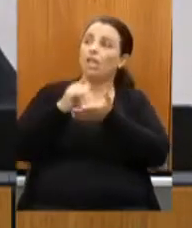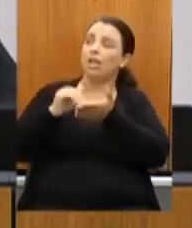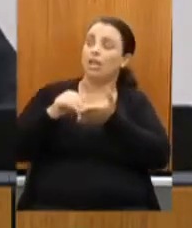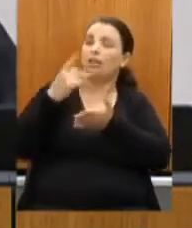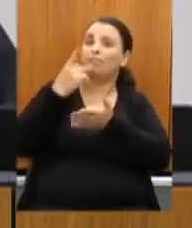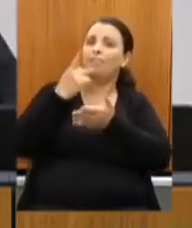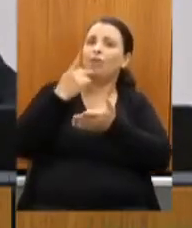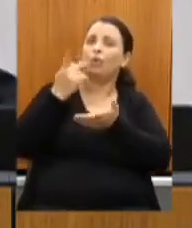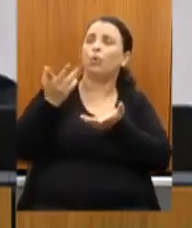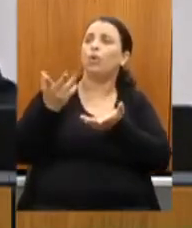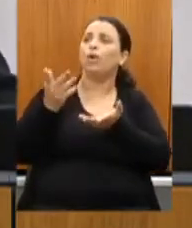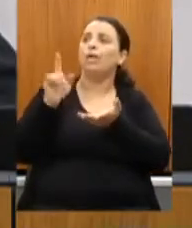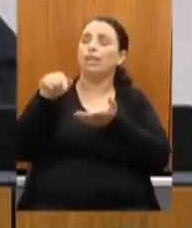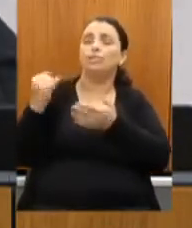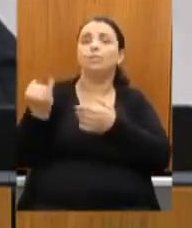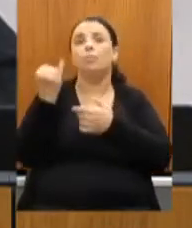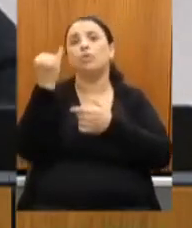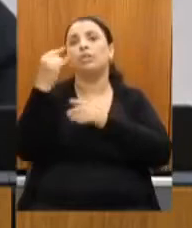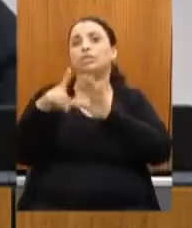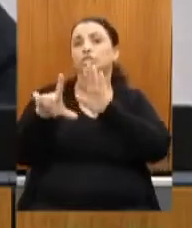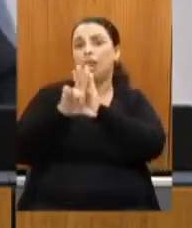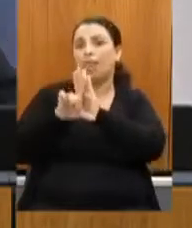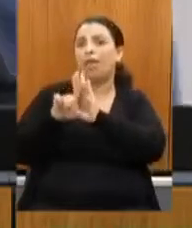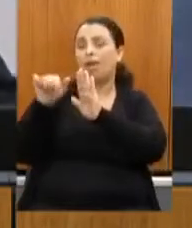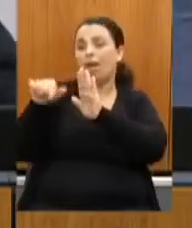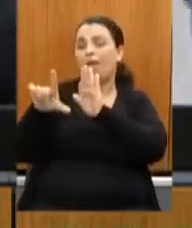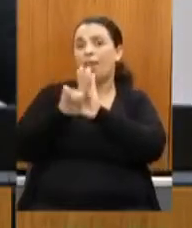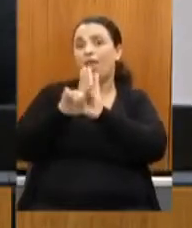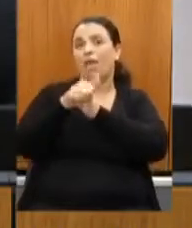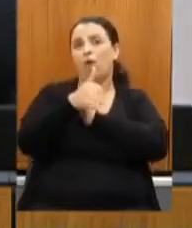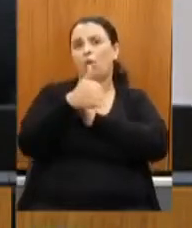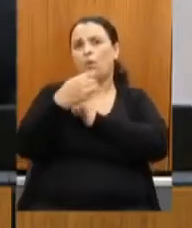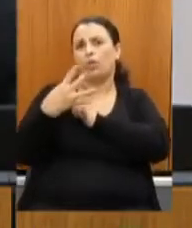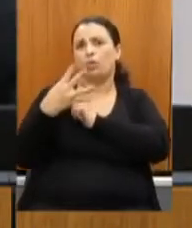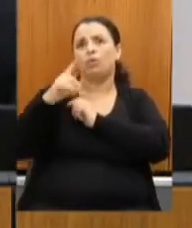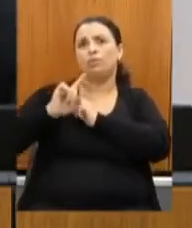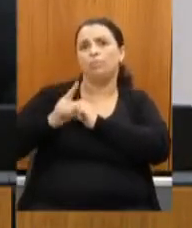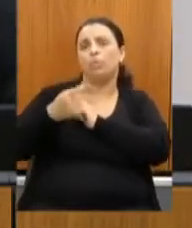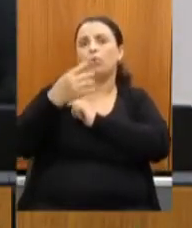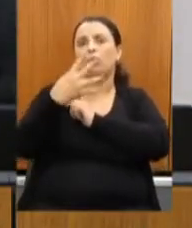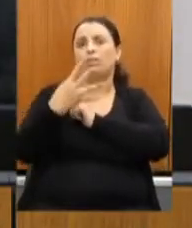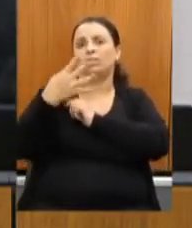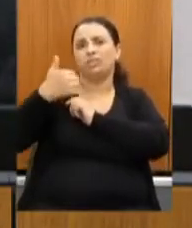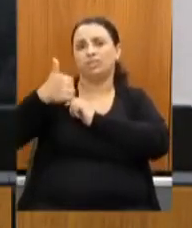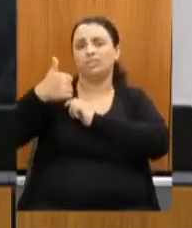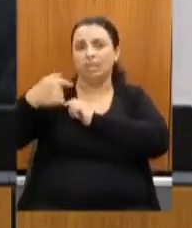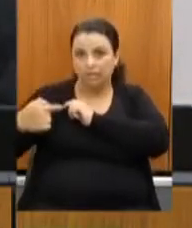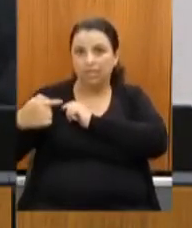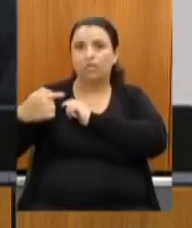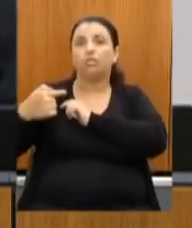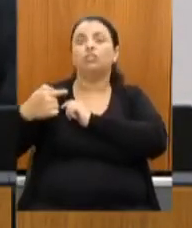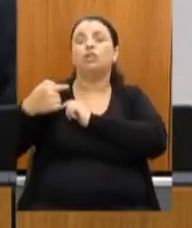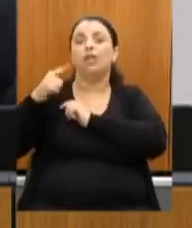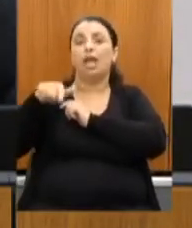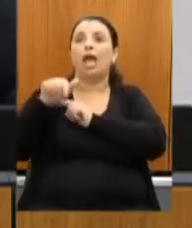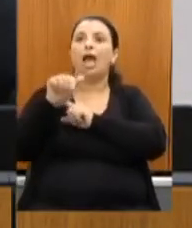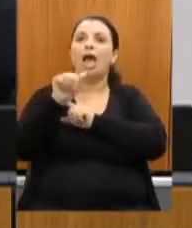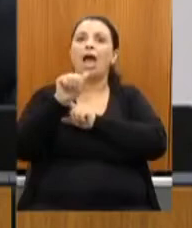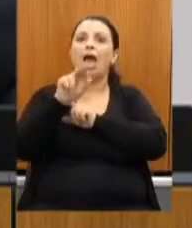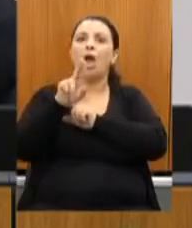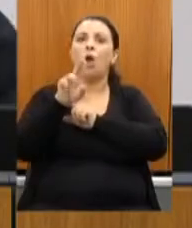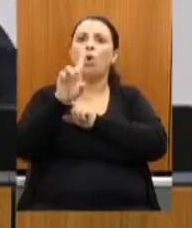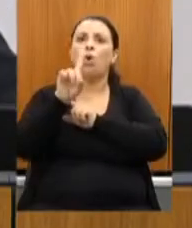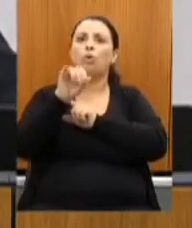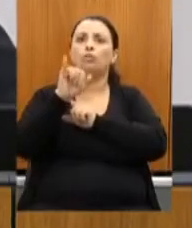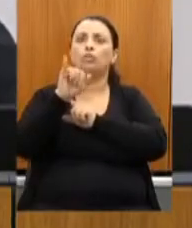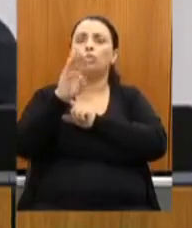a esta importante lei, que é a Lei 14.017, que é Aldir Blanc. Nós